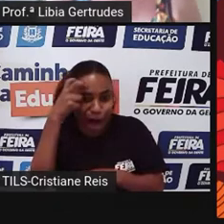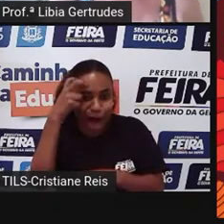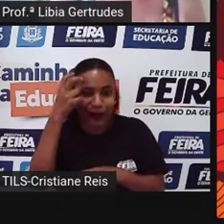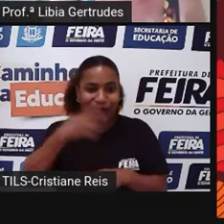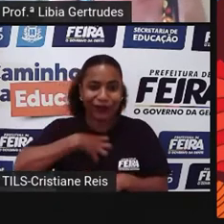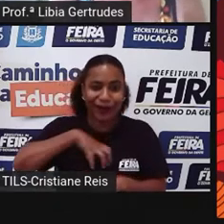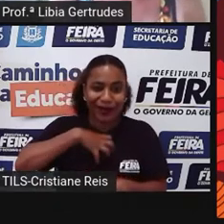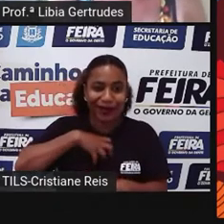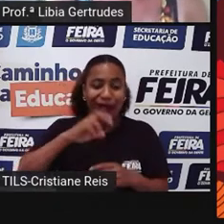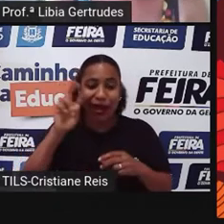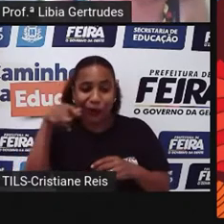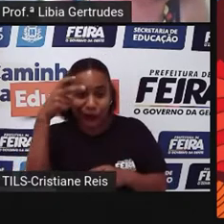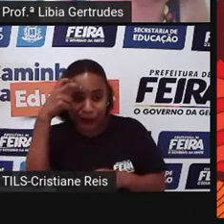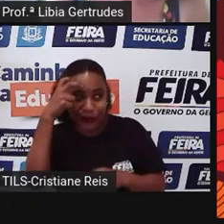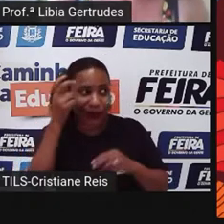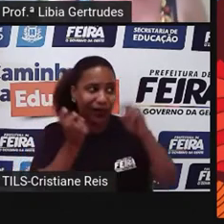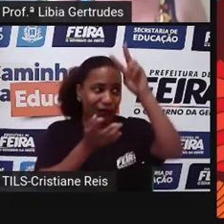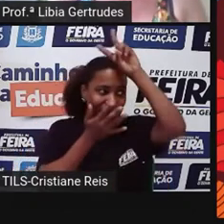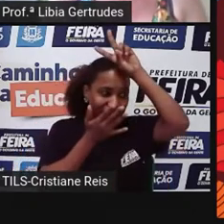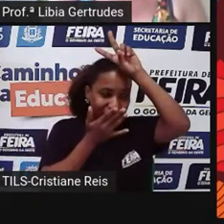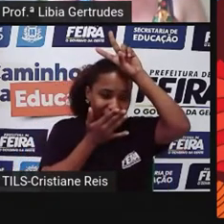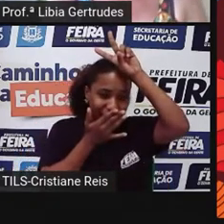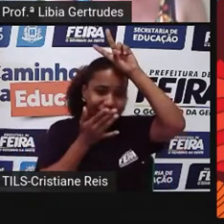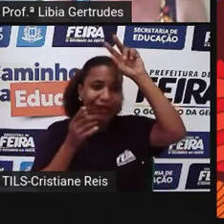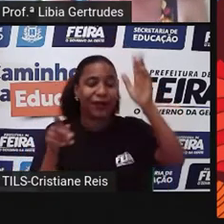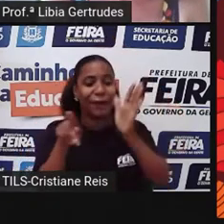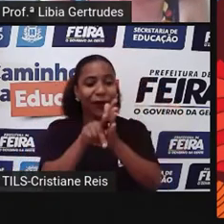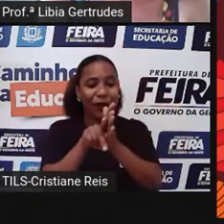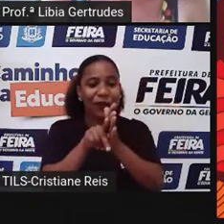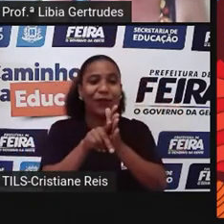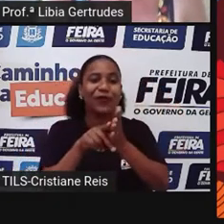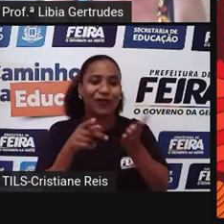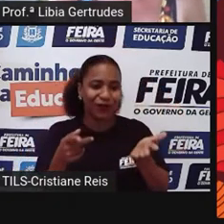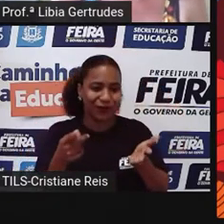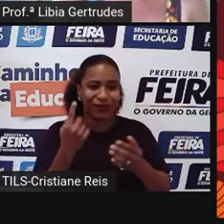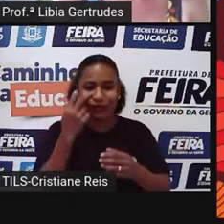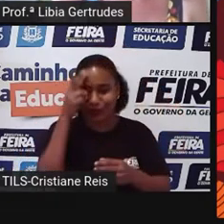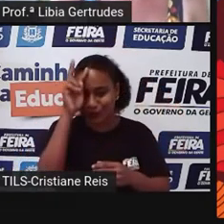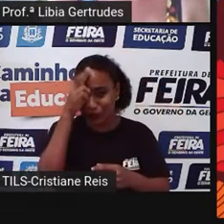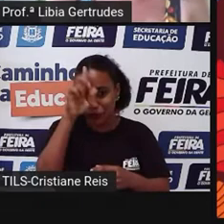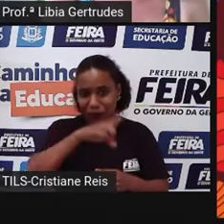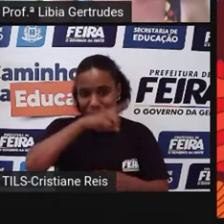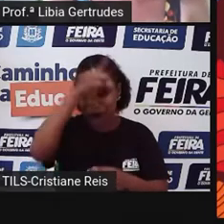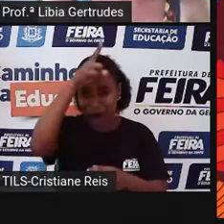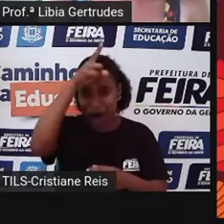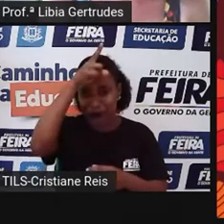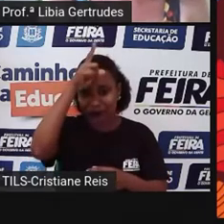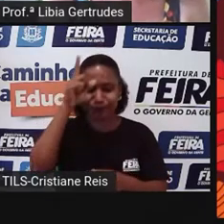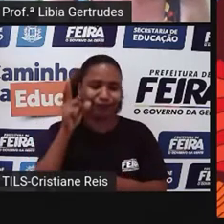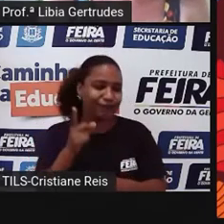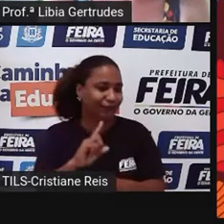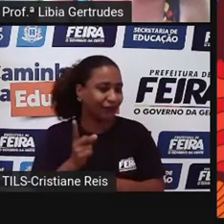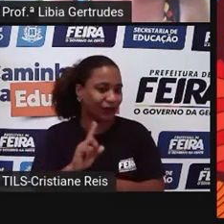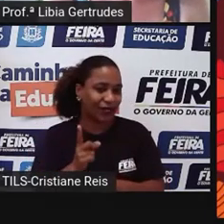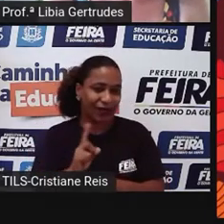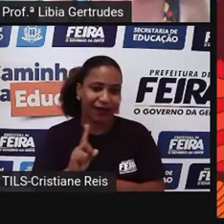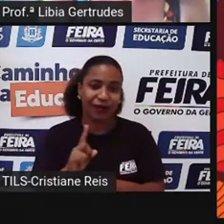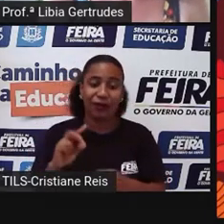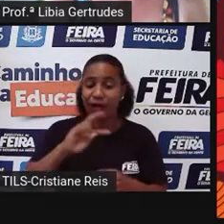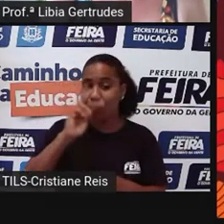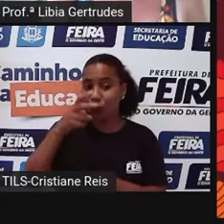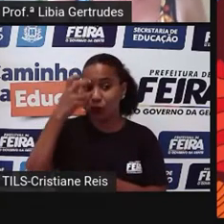africana são folclore. Isso é reduzir o conhecimento científico que esses povos nos deixaram aqui no nosso país.